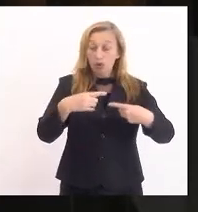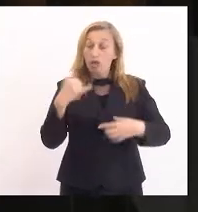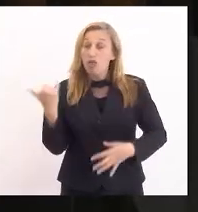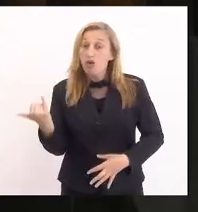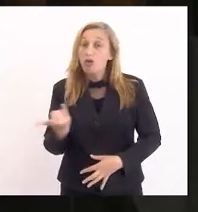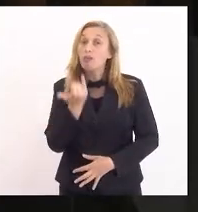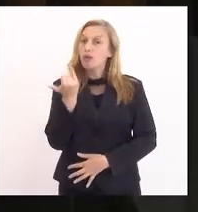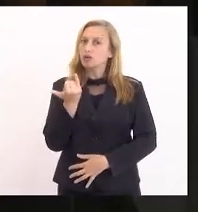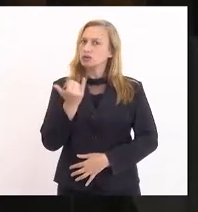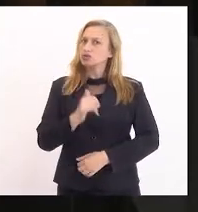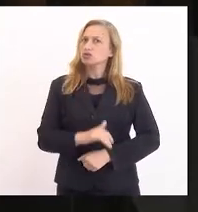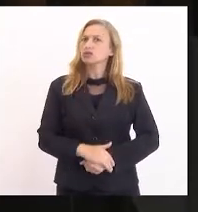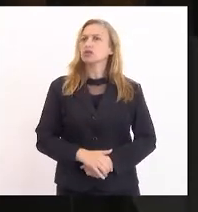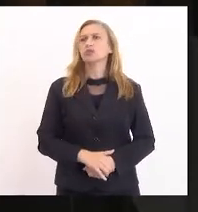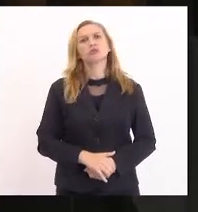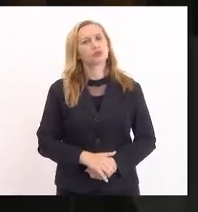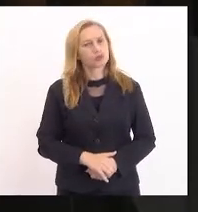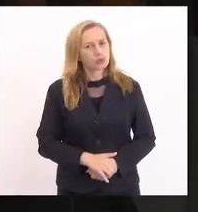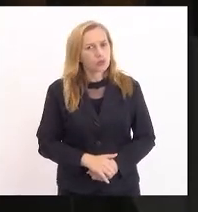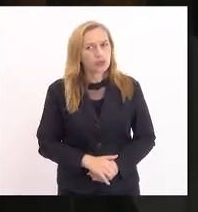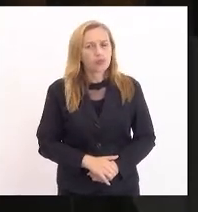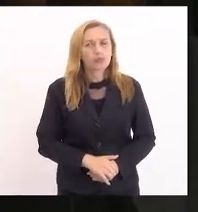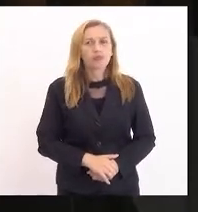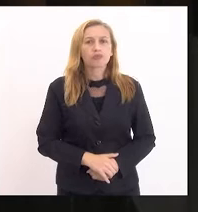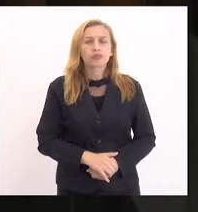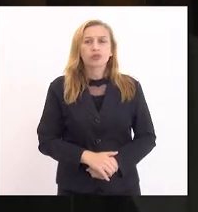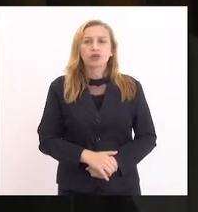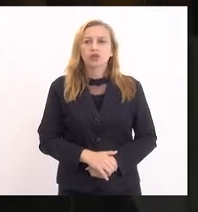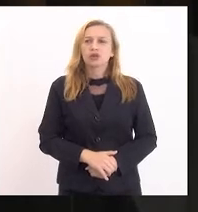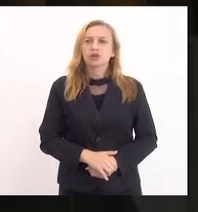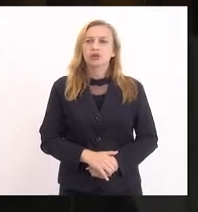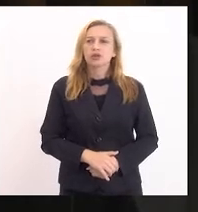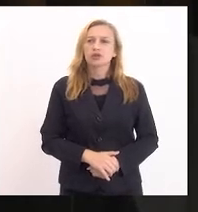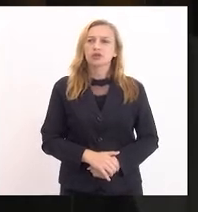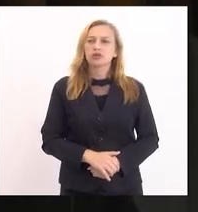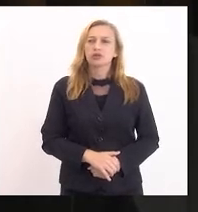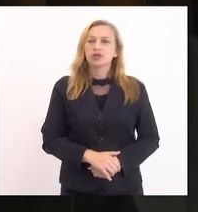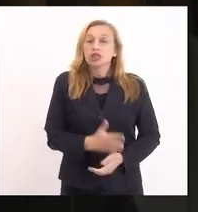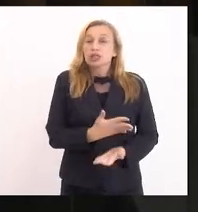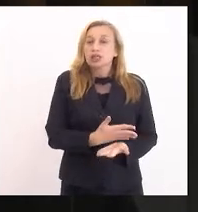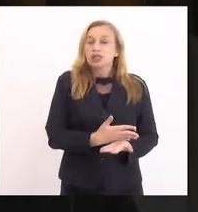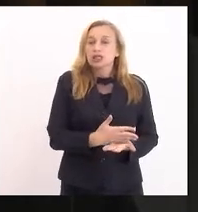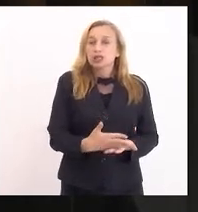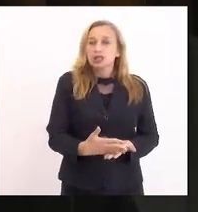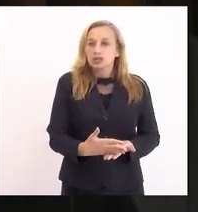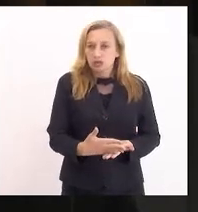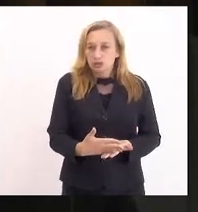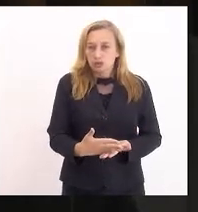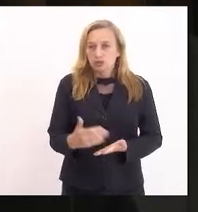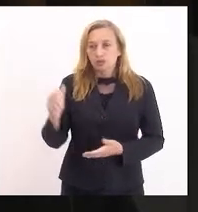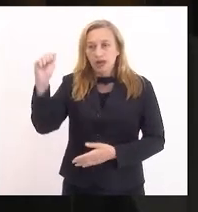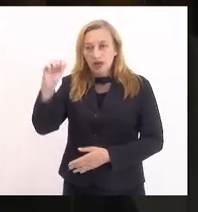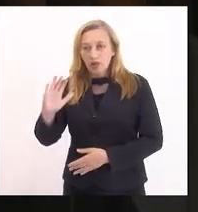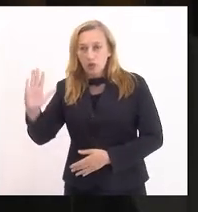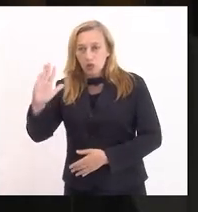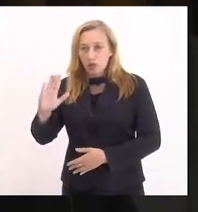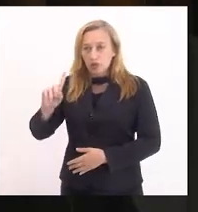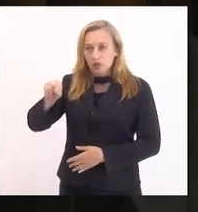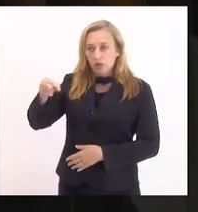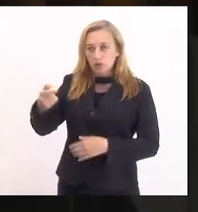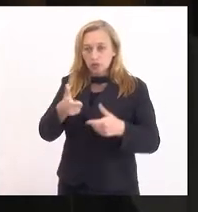importantíssimo, que é a porta de entrada para a Europa e vice-versa,